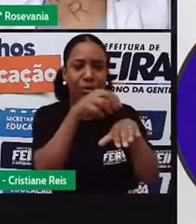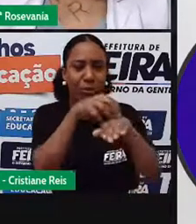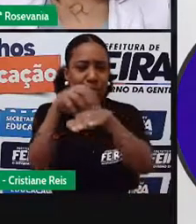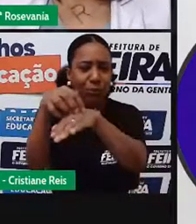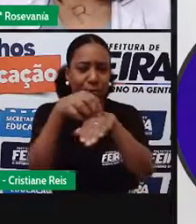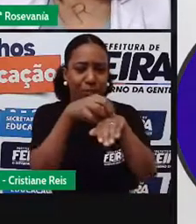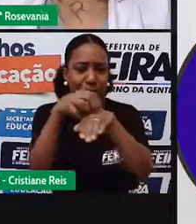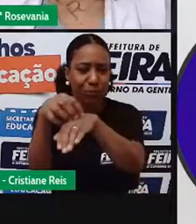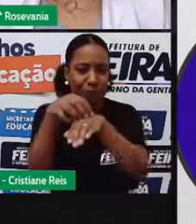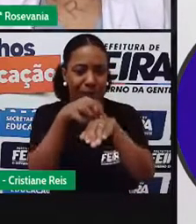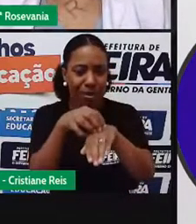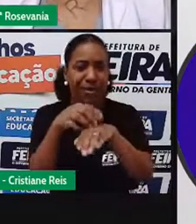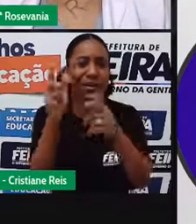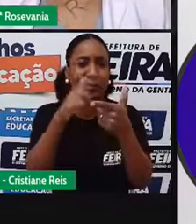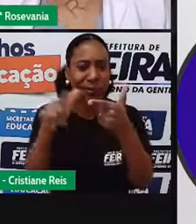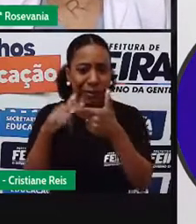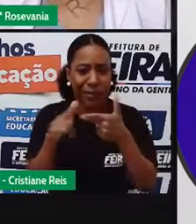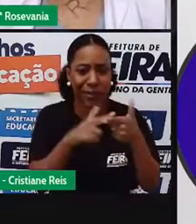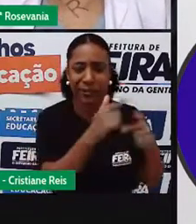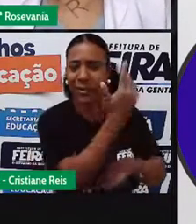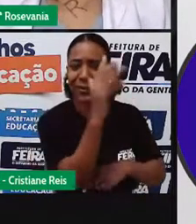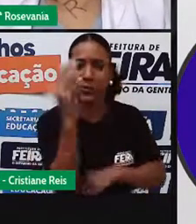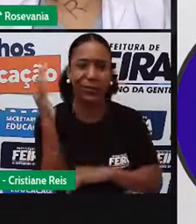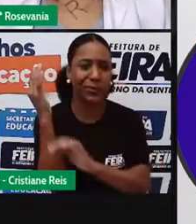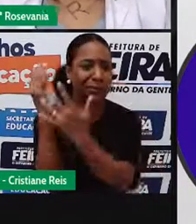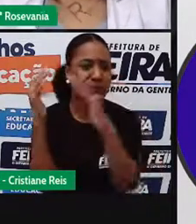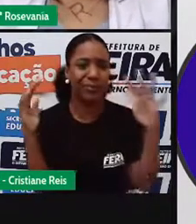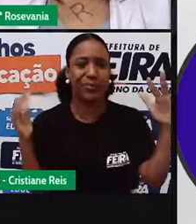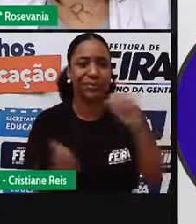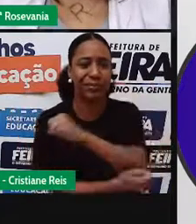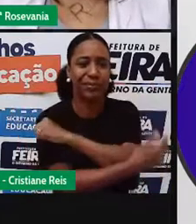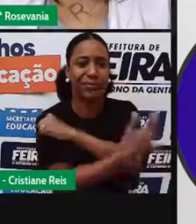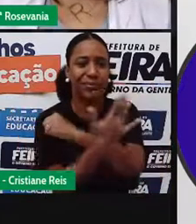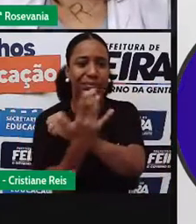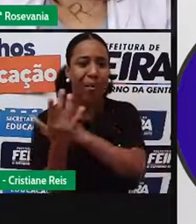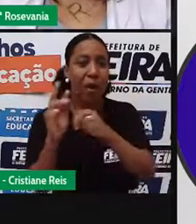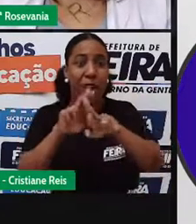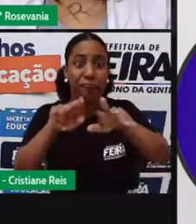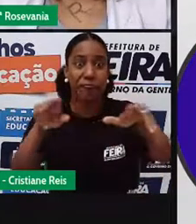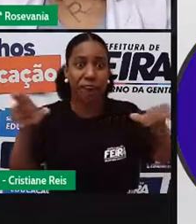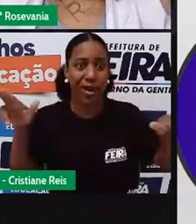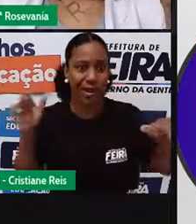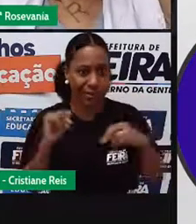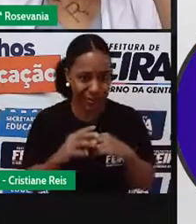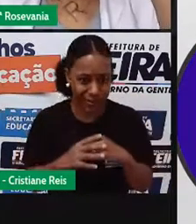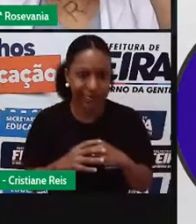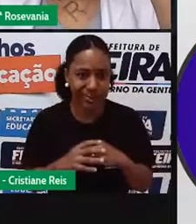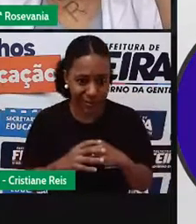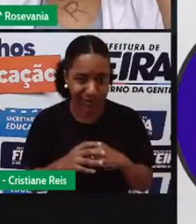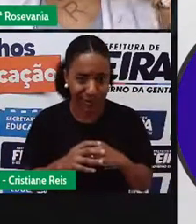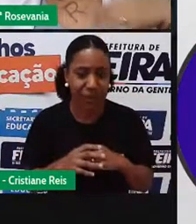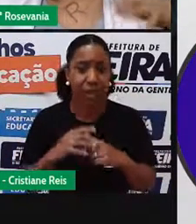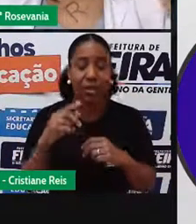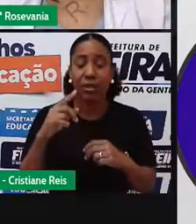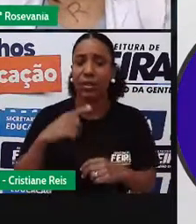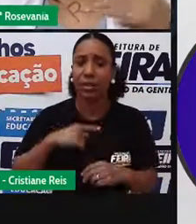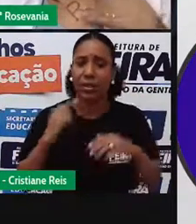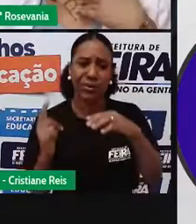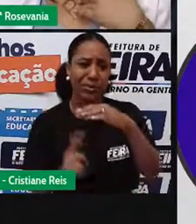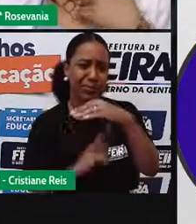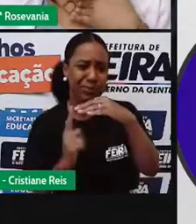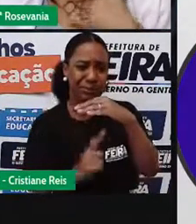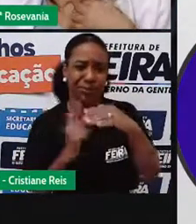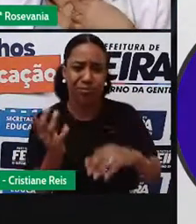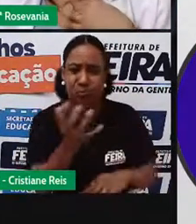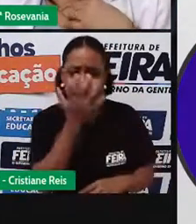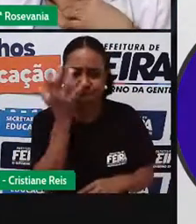vocês, vocês já começaram a perceber, o problema, né, de a gente estar inalando muitos, né, muitos gases poluentes